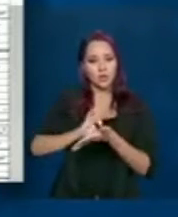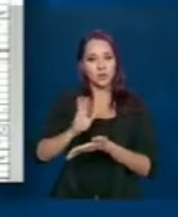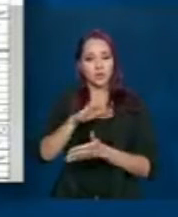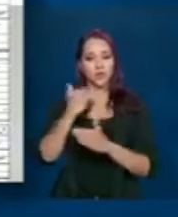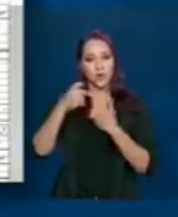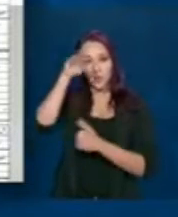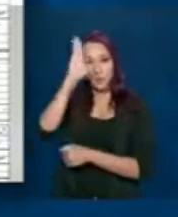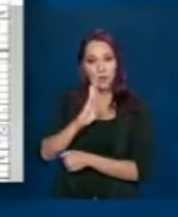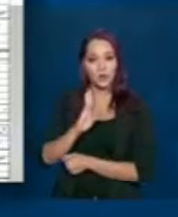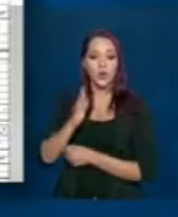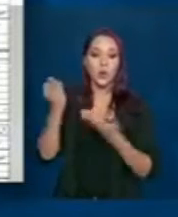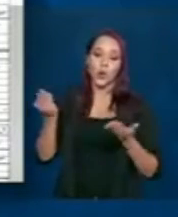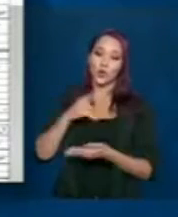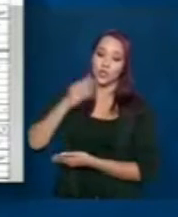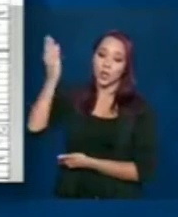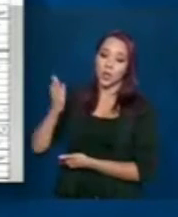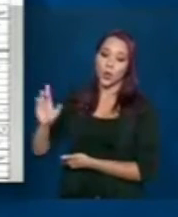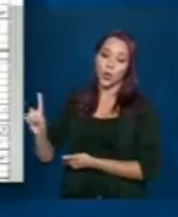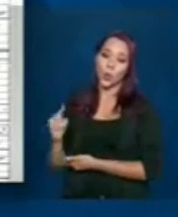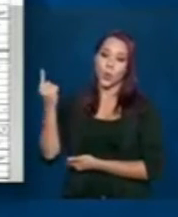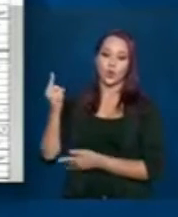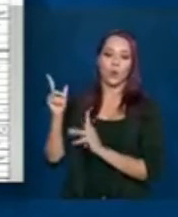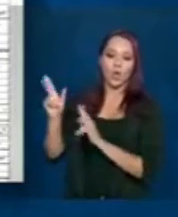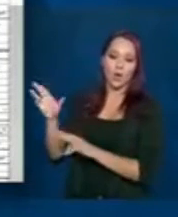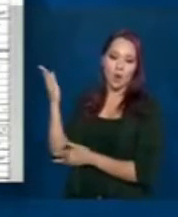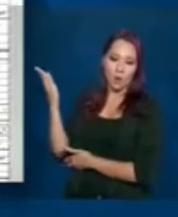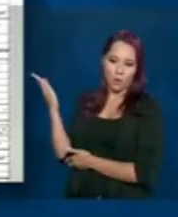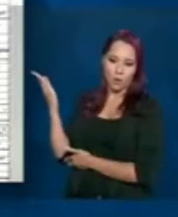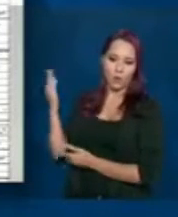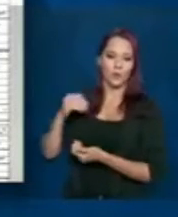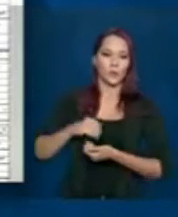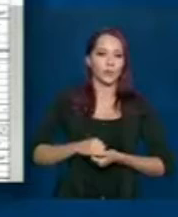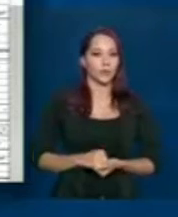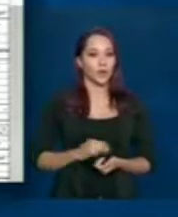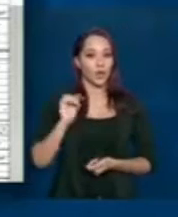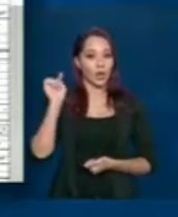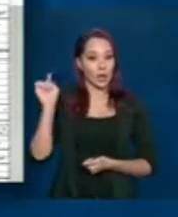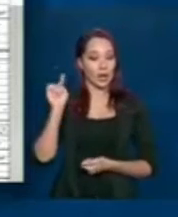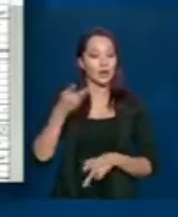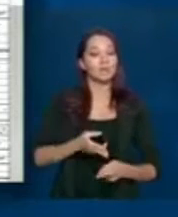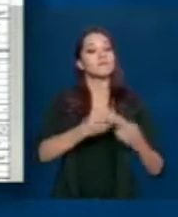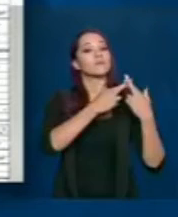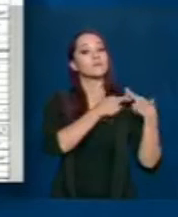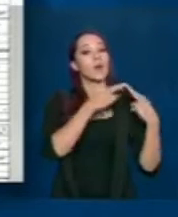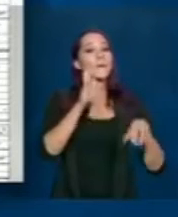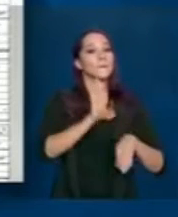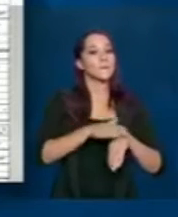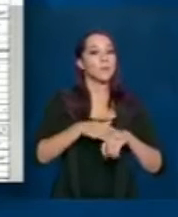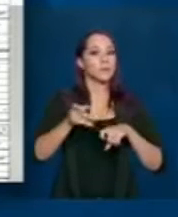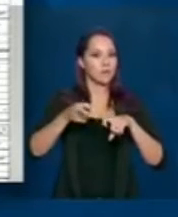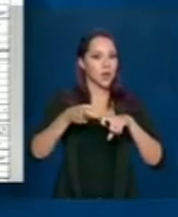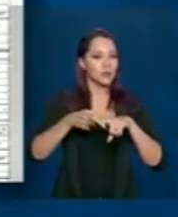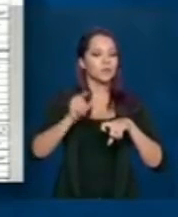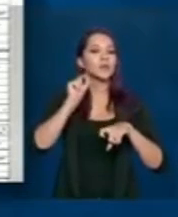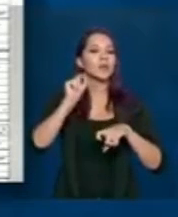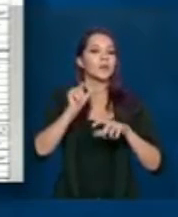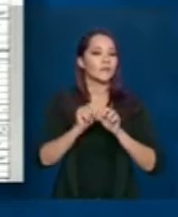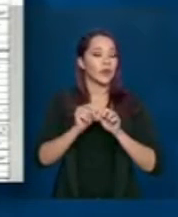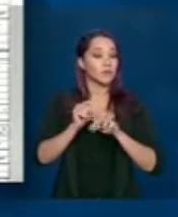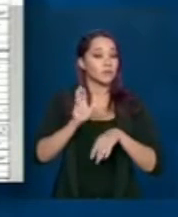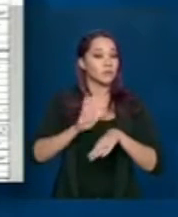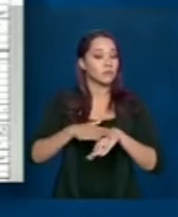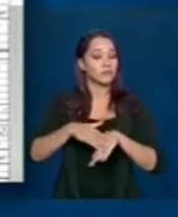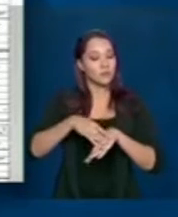Brasil e hoje nós temos esse único formulário. Ele é uma responsabilidade médica, ou seja, o seu preenchimento é um ato